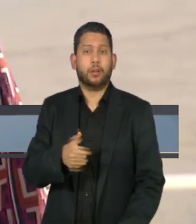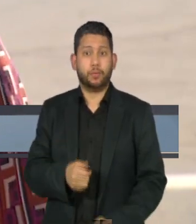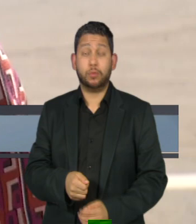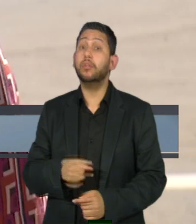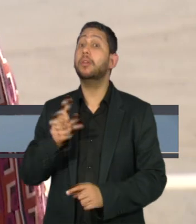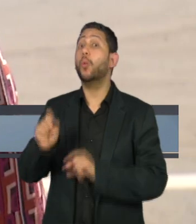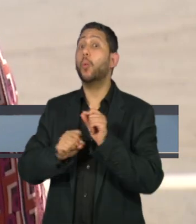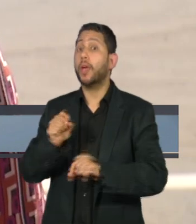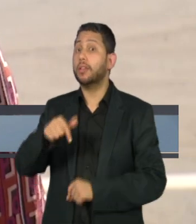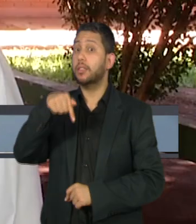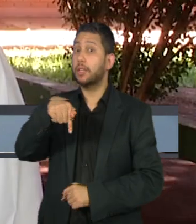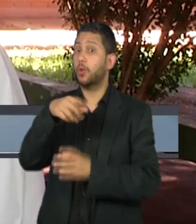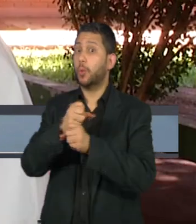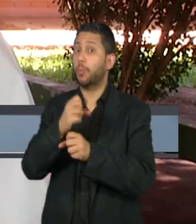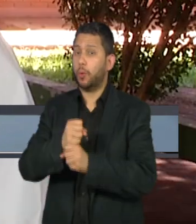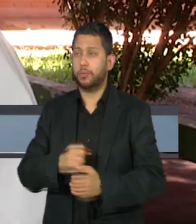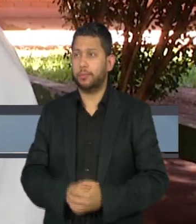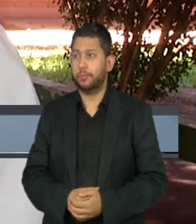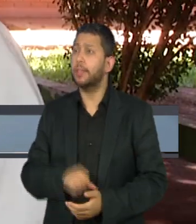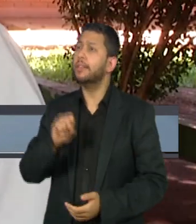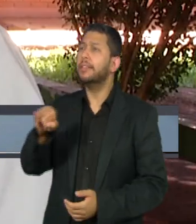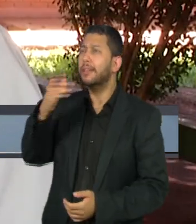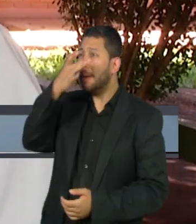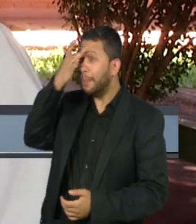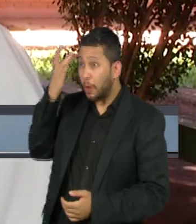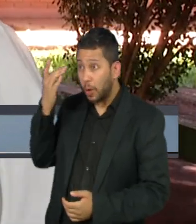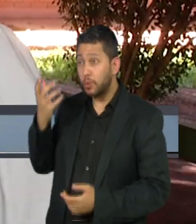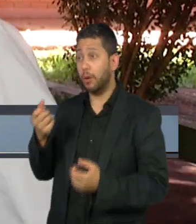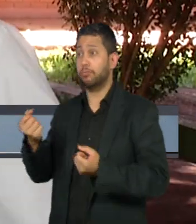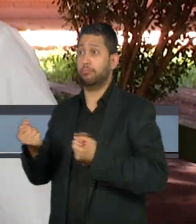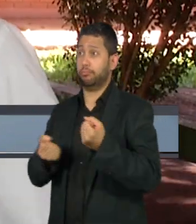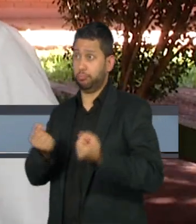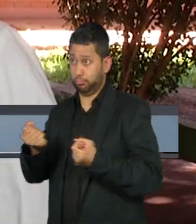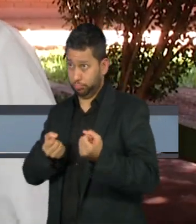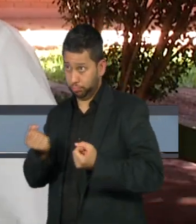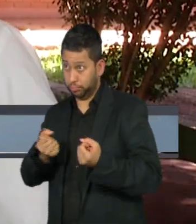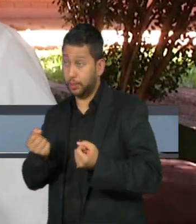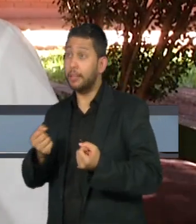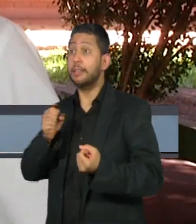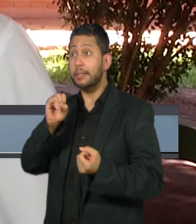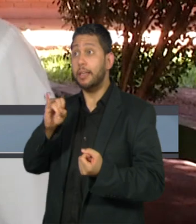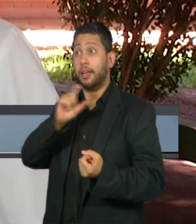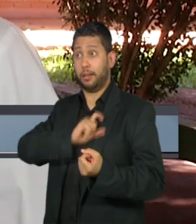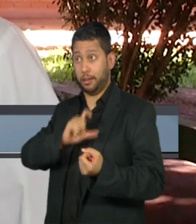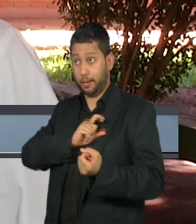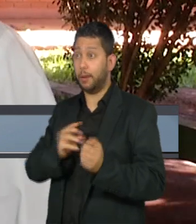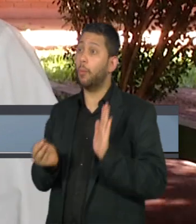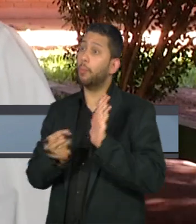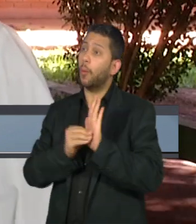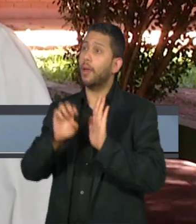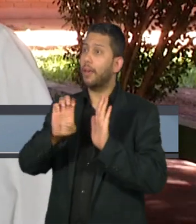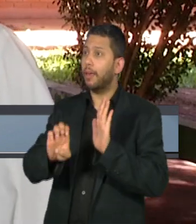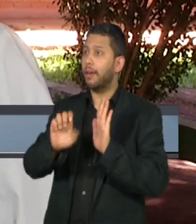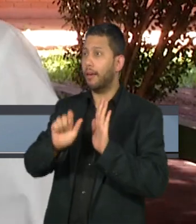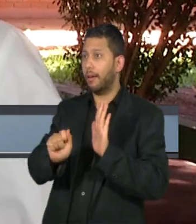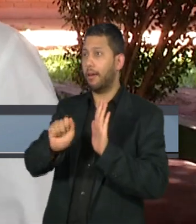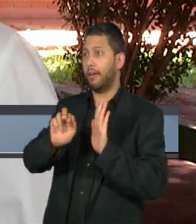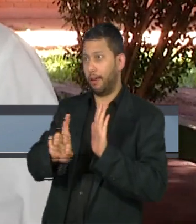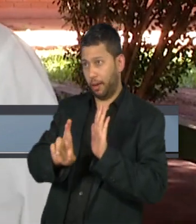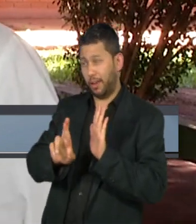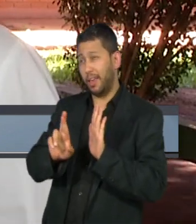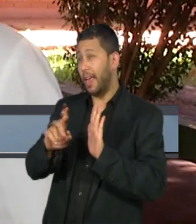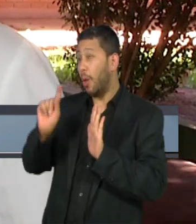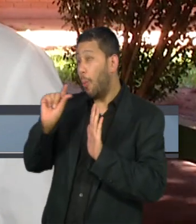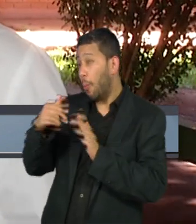é de 7 pontos. O condutor que exerce a atividade remunerada tem a observação EAR na habilitação. É um processo um pouquinho